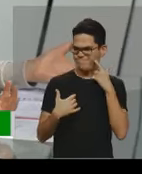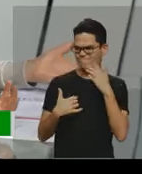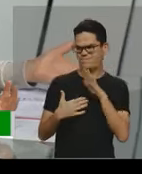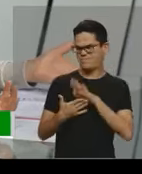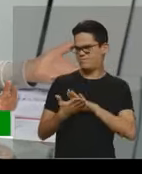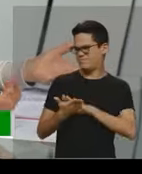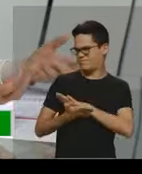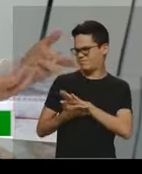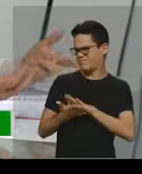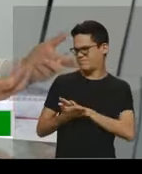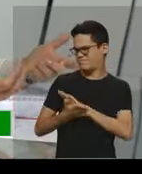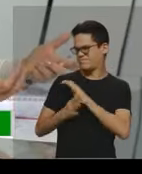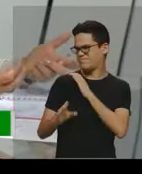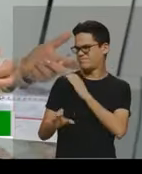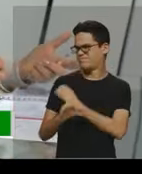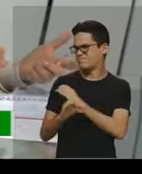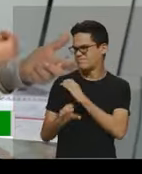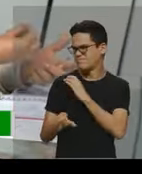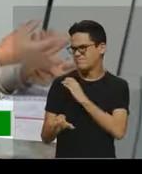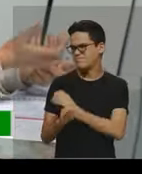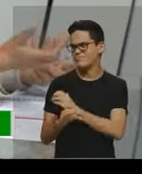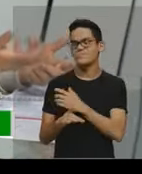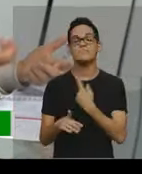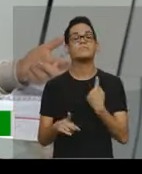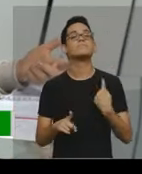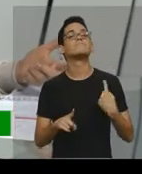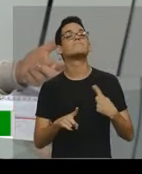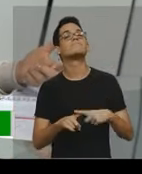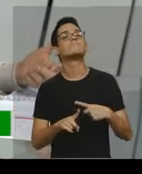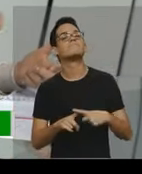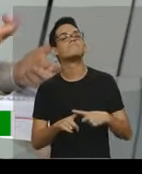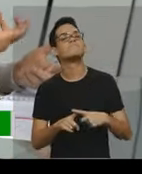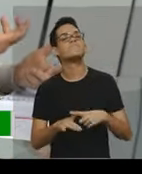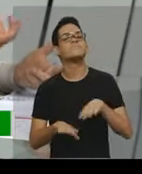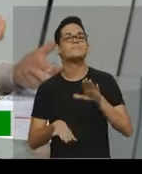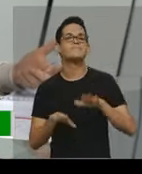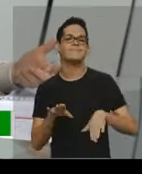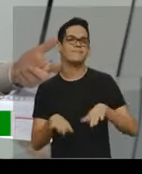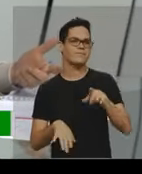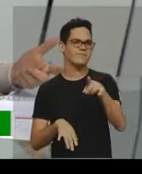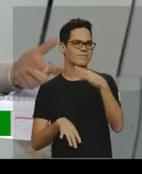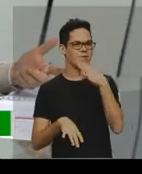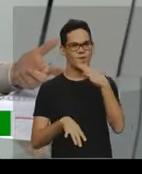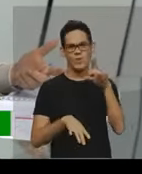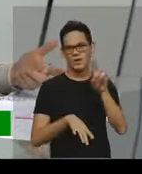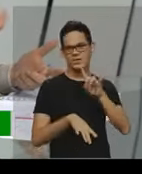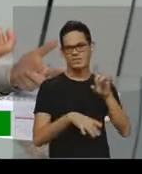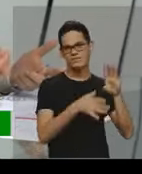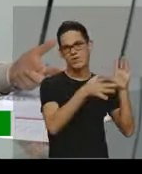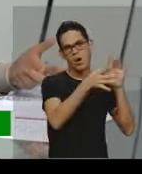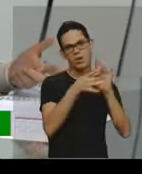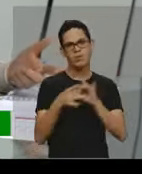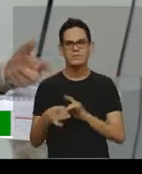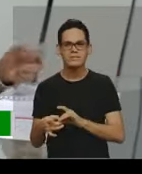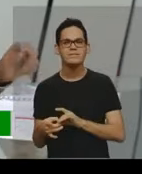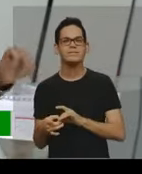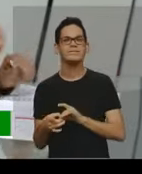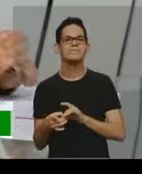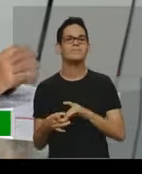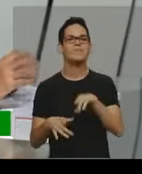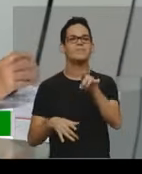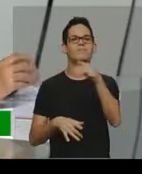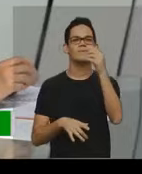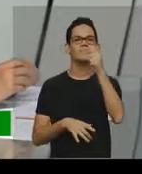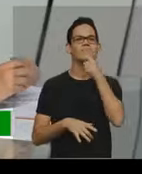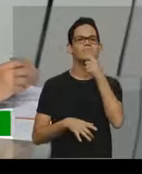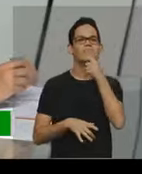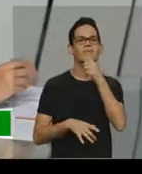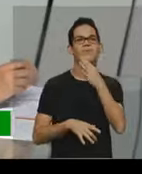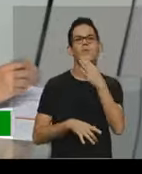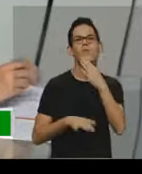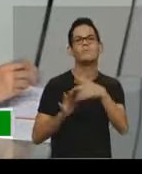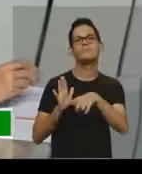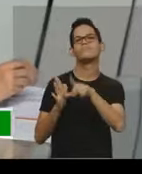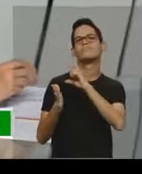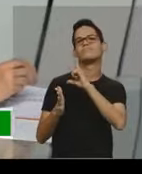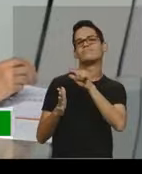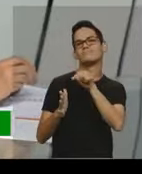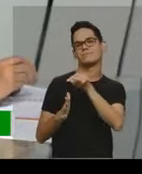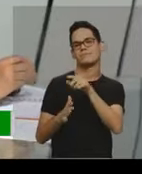nada, né, por quê? É por causa do contexto daquela situação ali que você não tem esse conhecimento prévio.